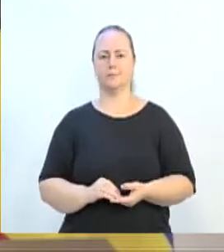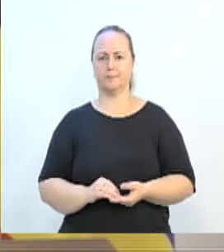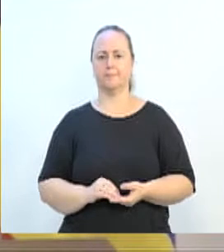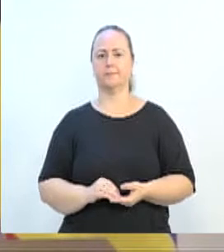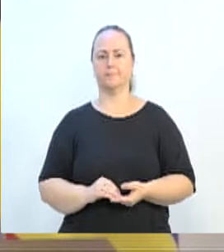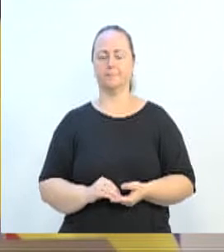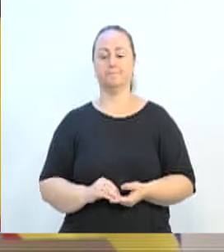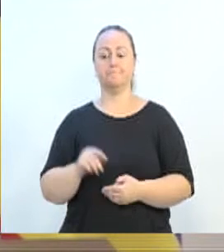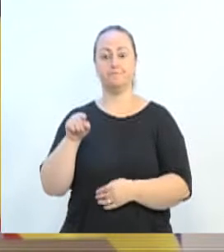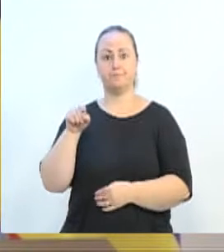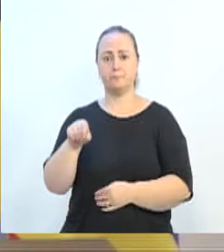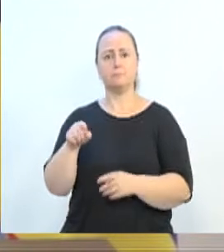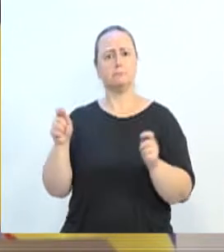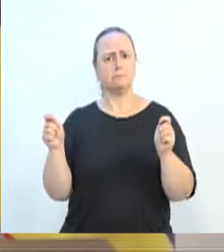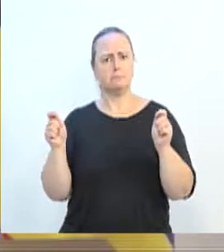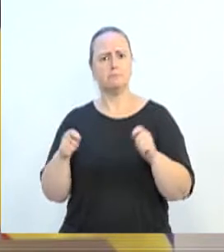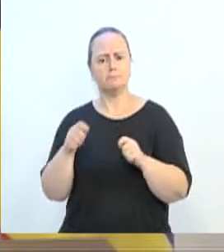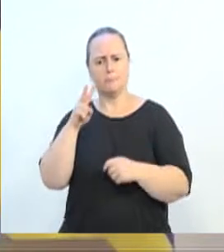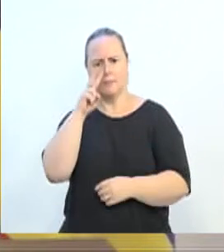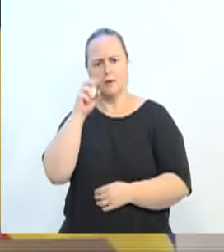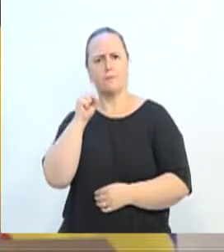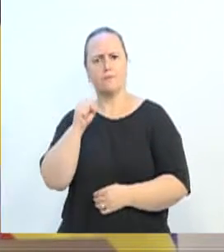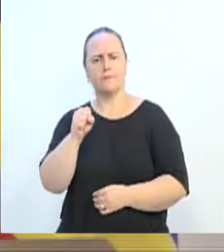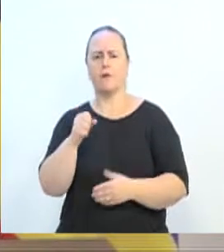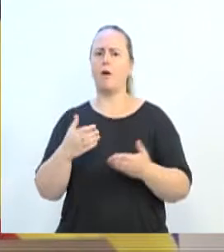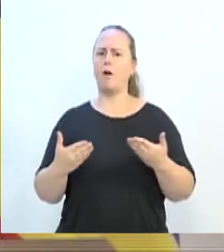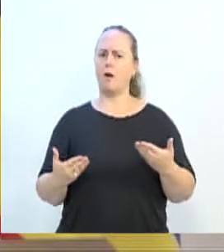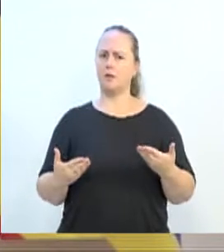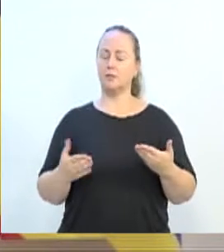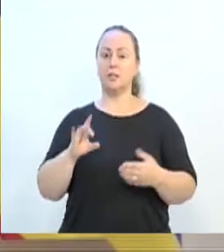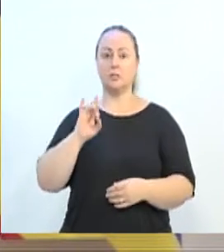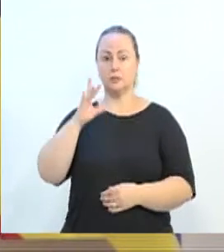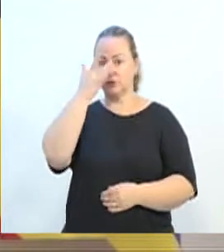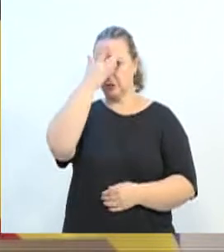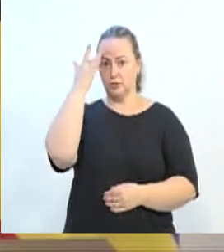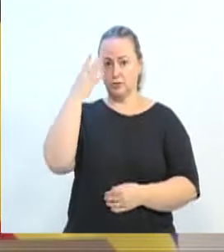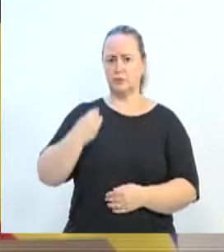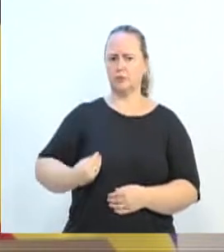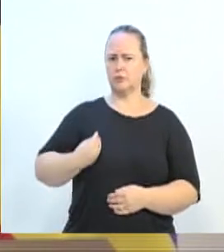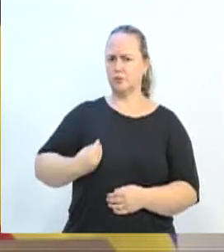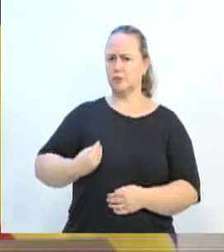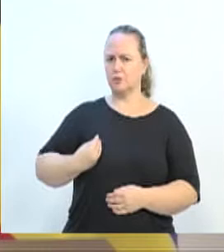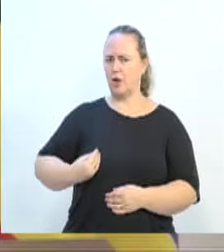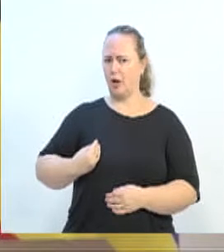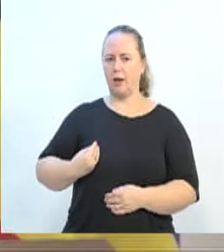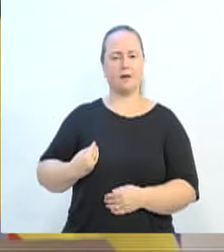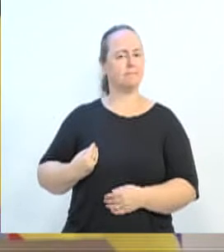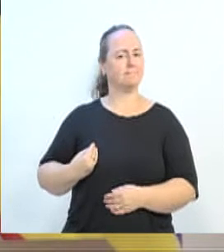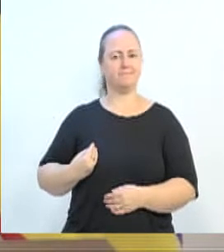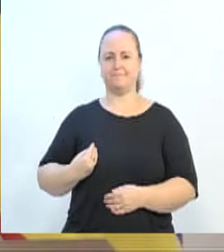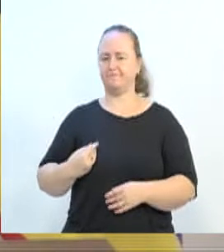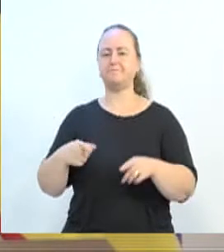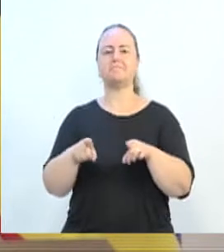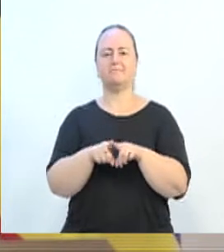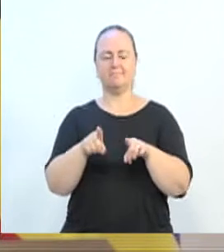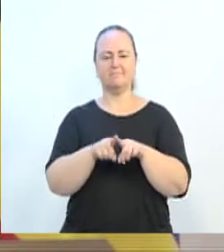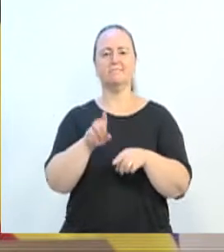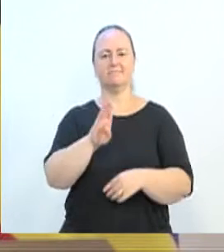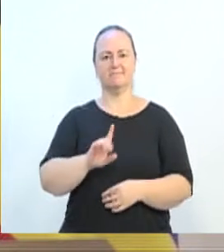ela tem um potencial muito forte, não só para quem vive lá, mas para Blumenau.